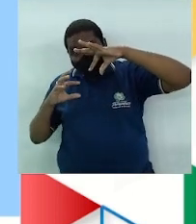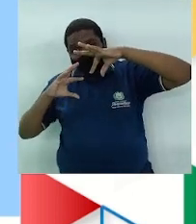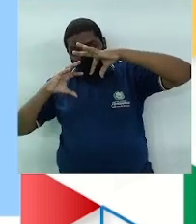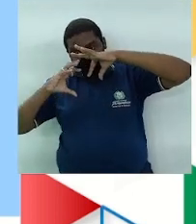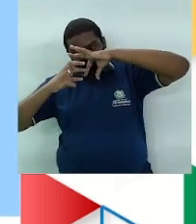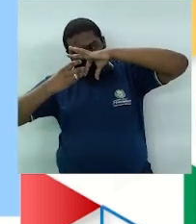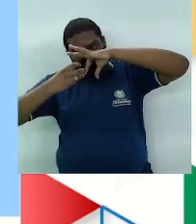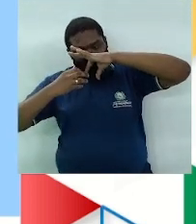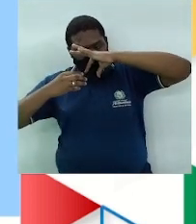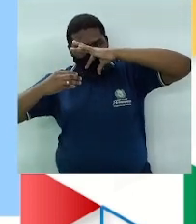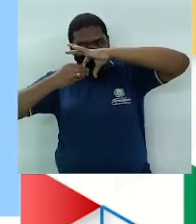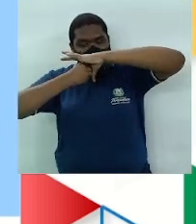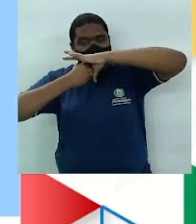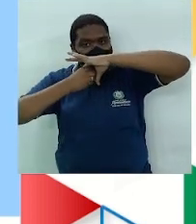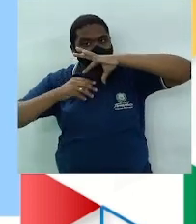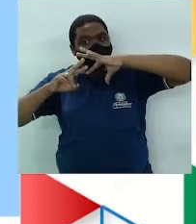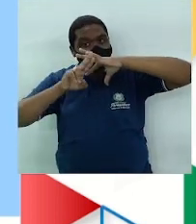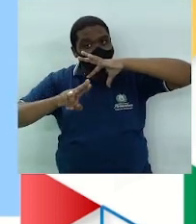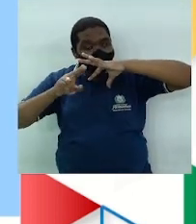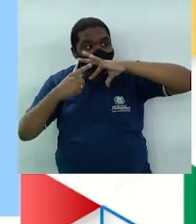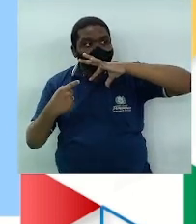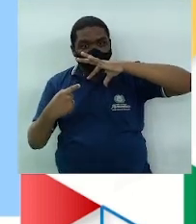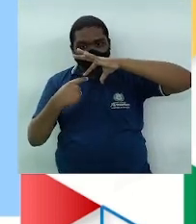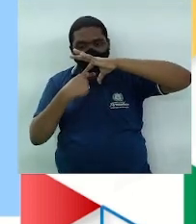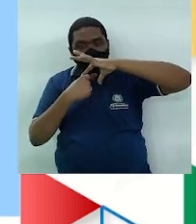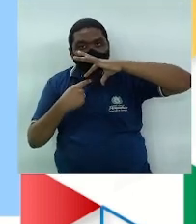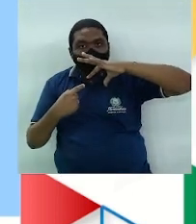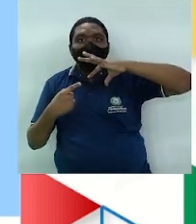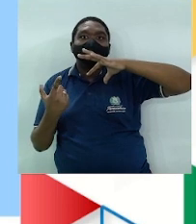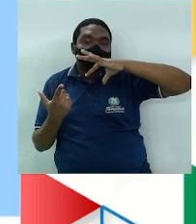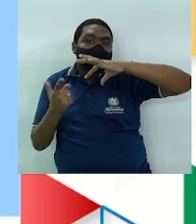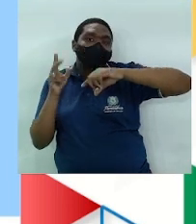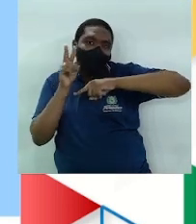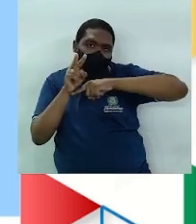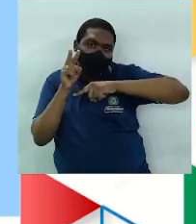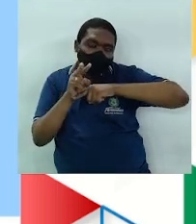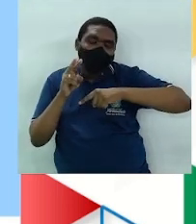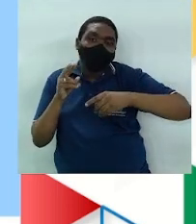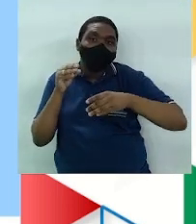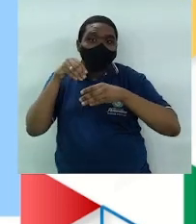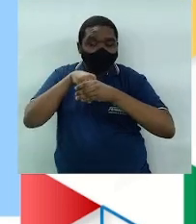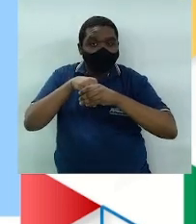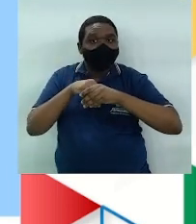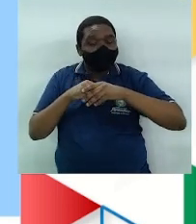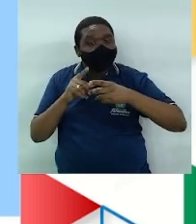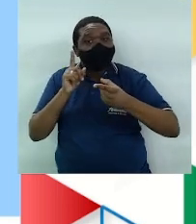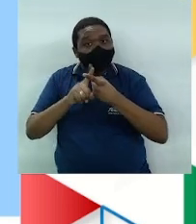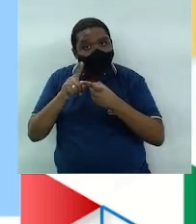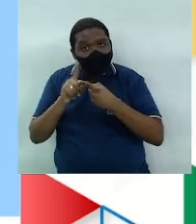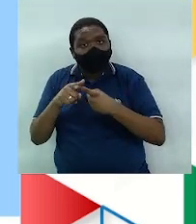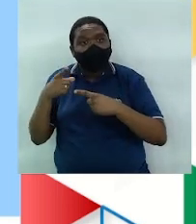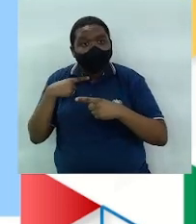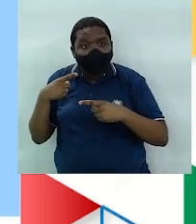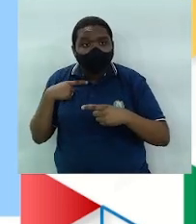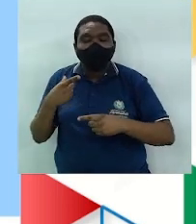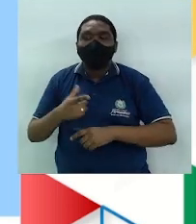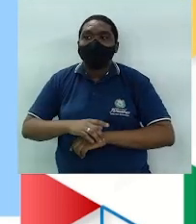externa da vulva, protegendo, dessa forma, os lábios grandes. Por dentro de um anel, também, de